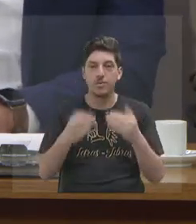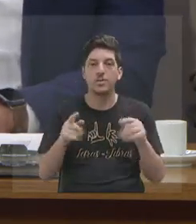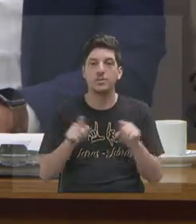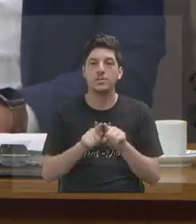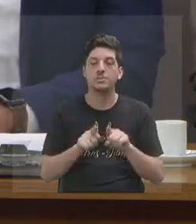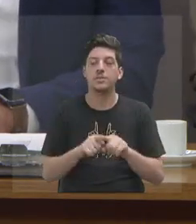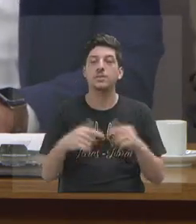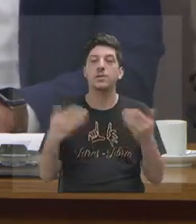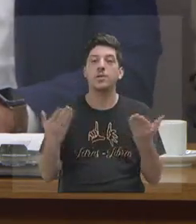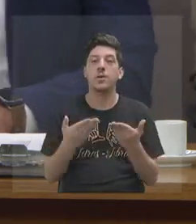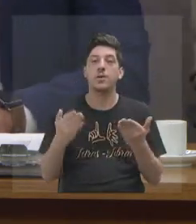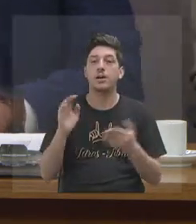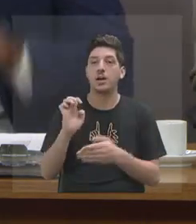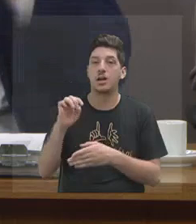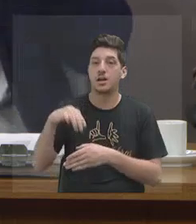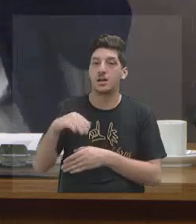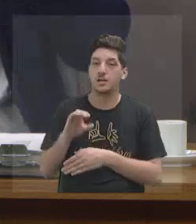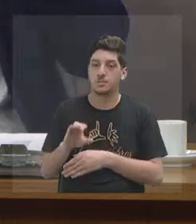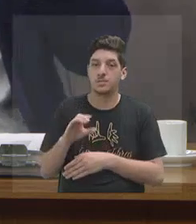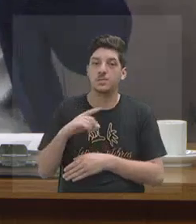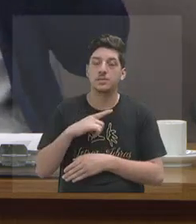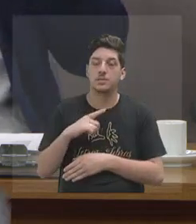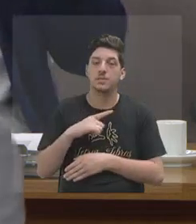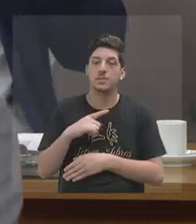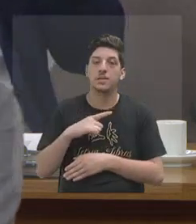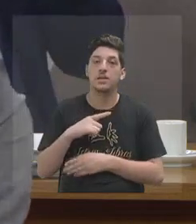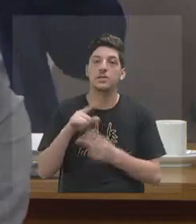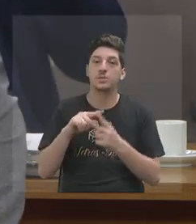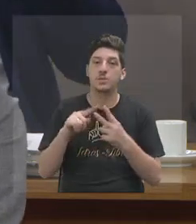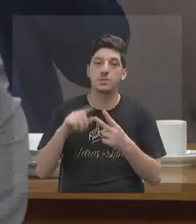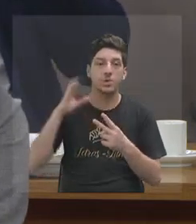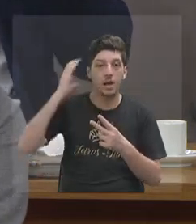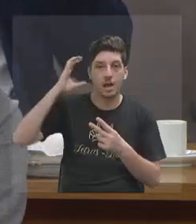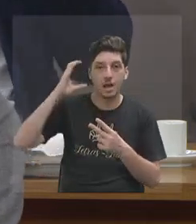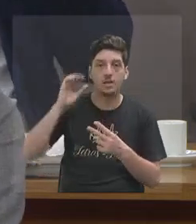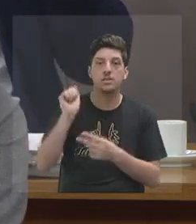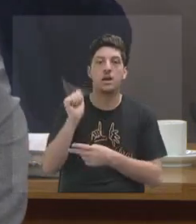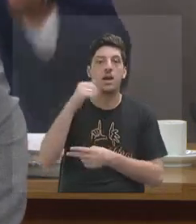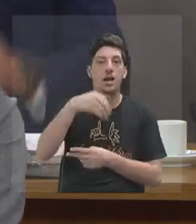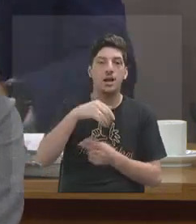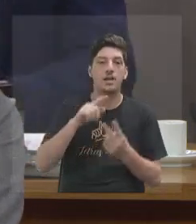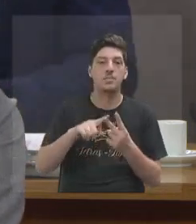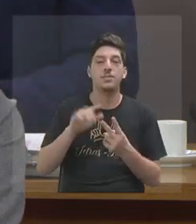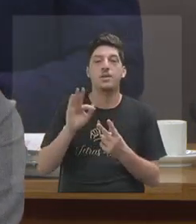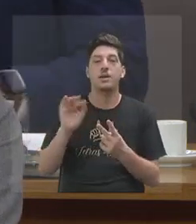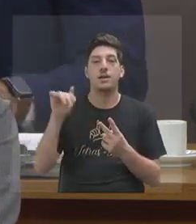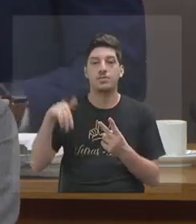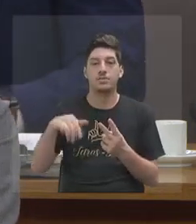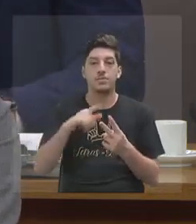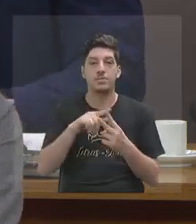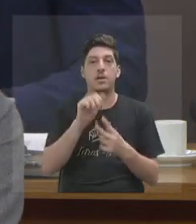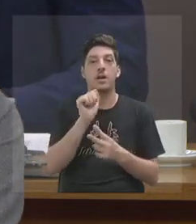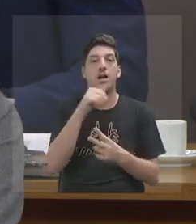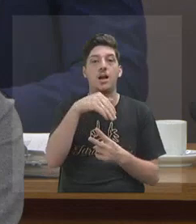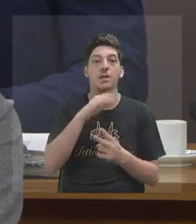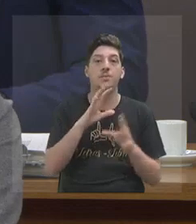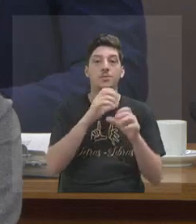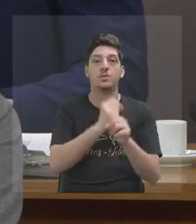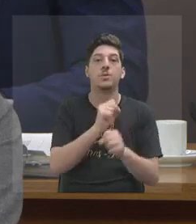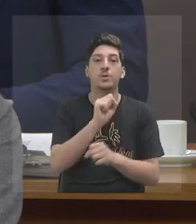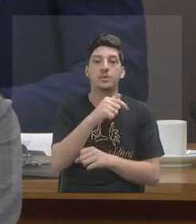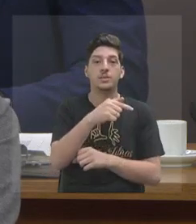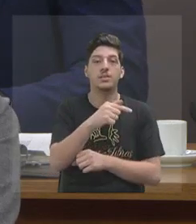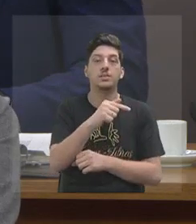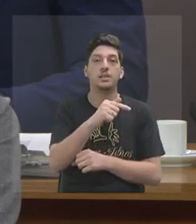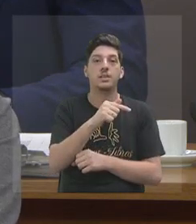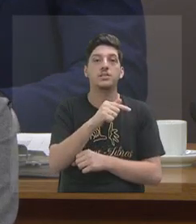Hoje, a AMC é composta por duas rádios, que é a AM, que vai fazer 87 anos esse ano, a Rádio Confidência